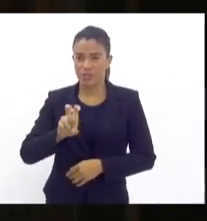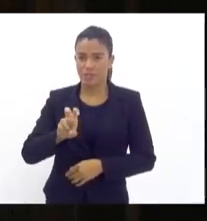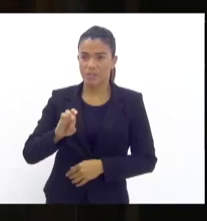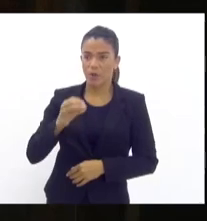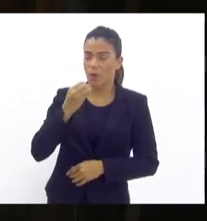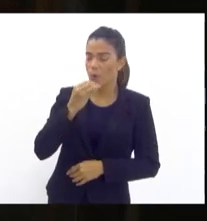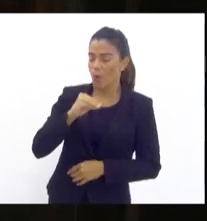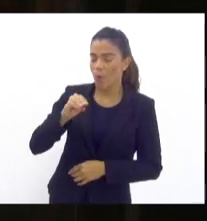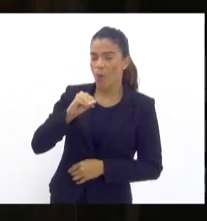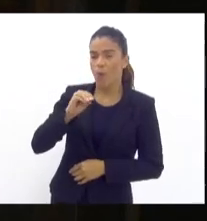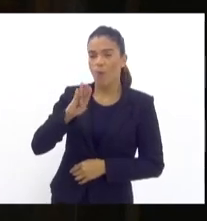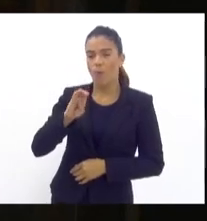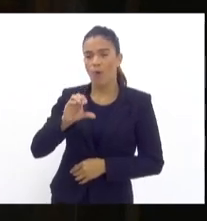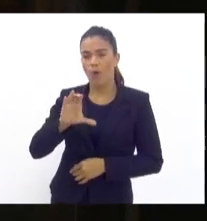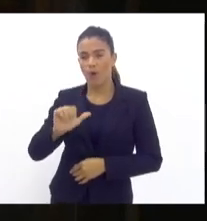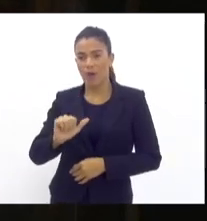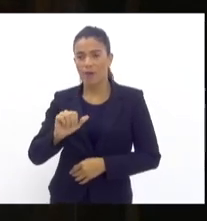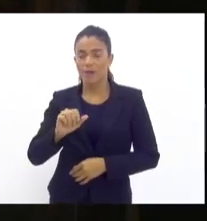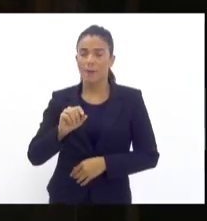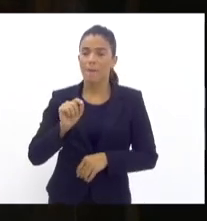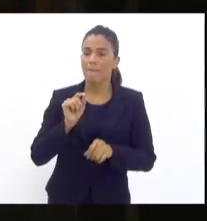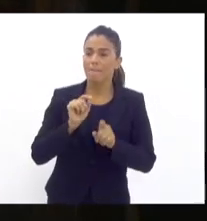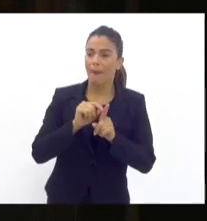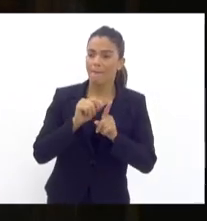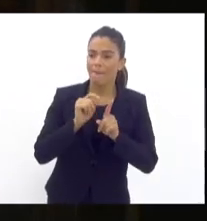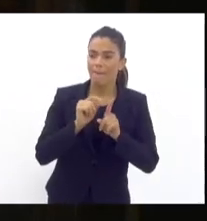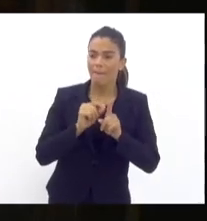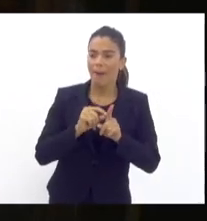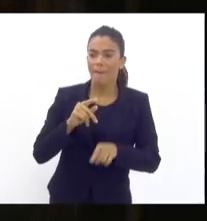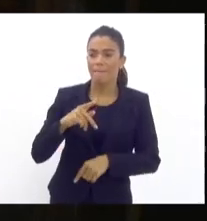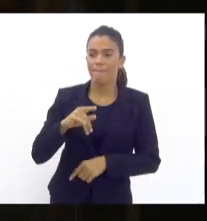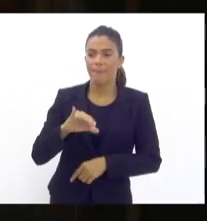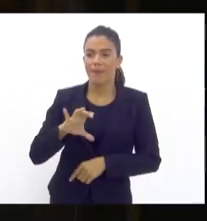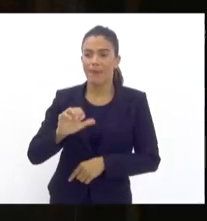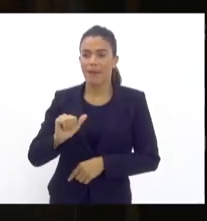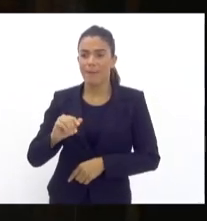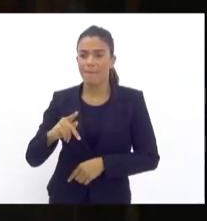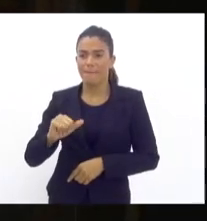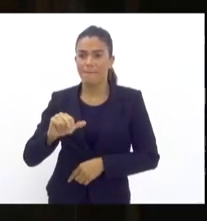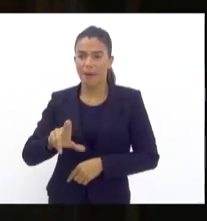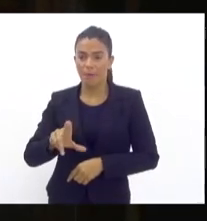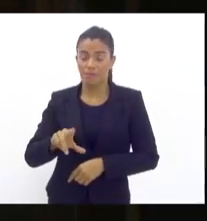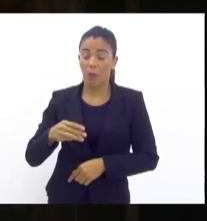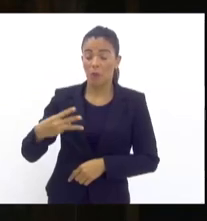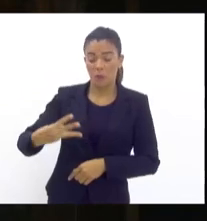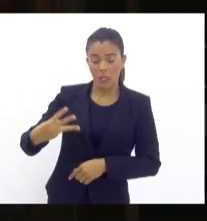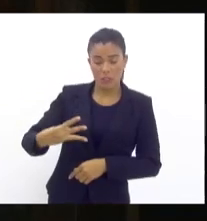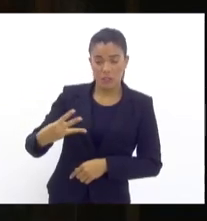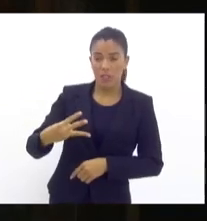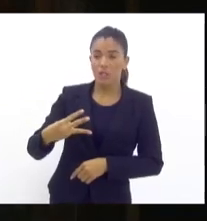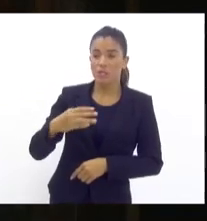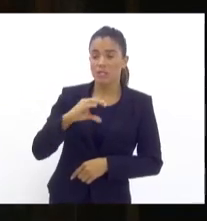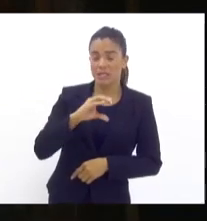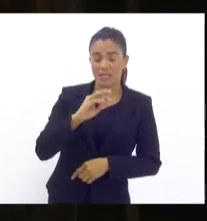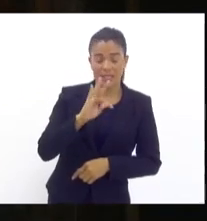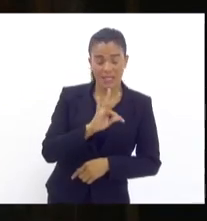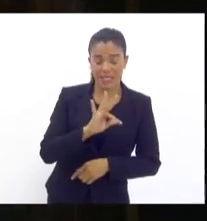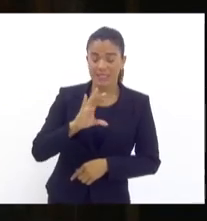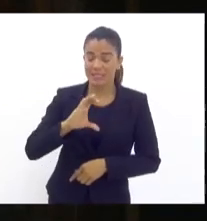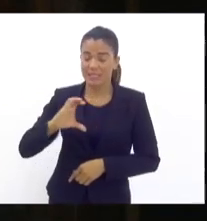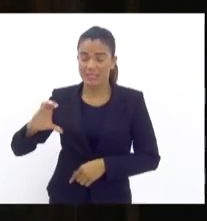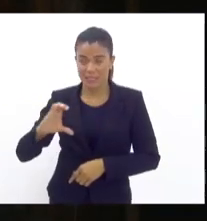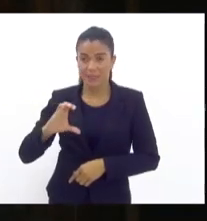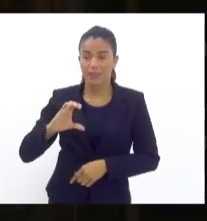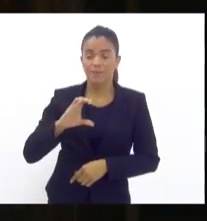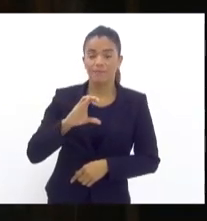Pica-Pau, dominadas pela facção criminosa, se auto-intitula Terceiro Comando Puro. Temos também as áreas do Quitungo